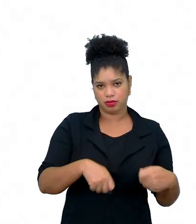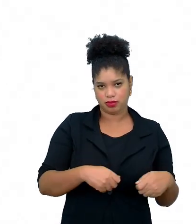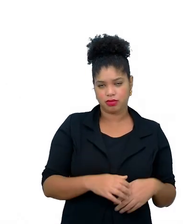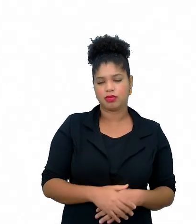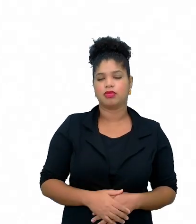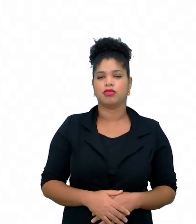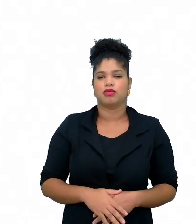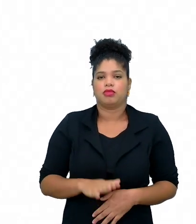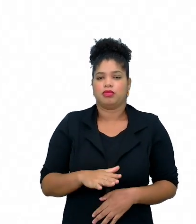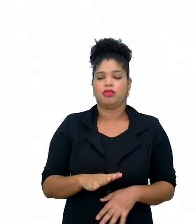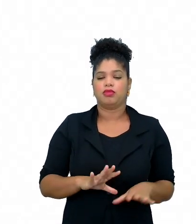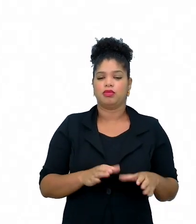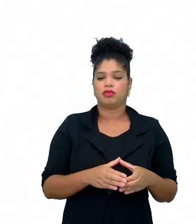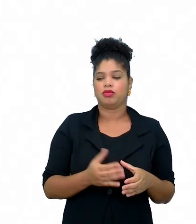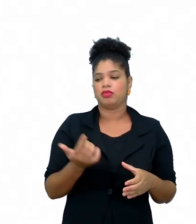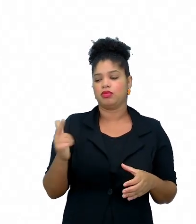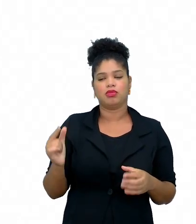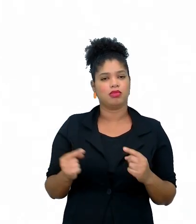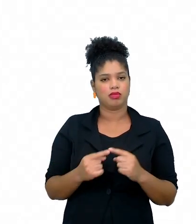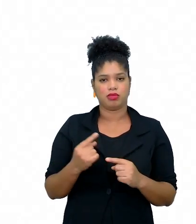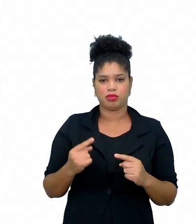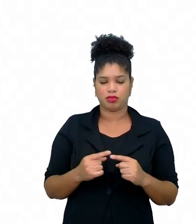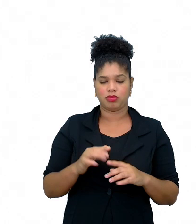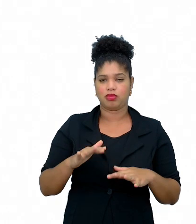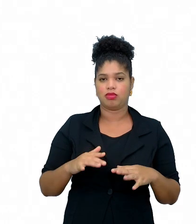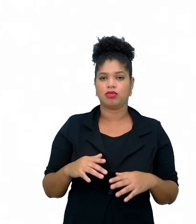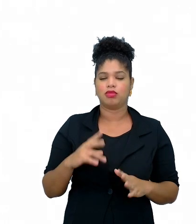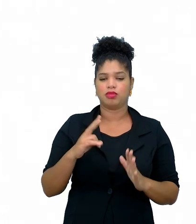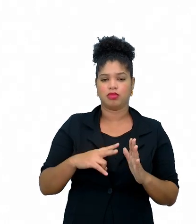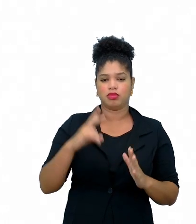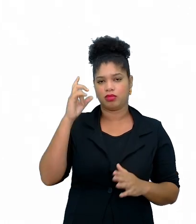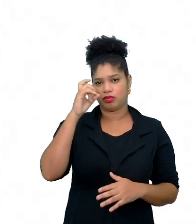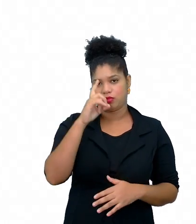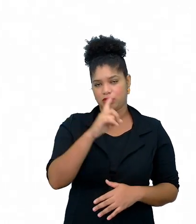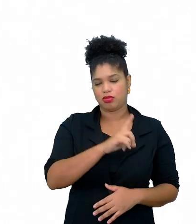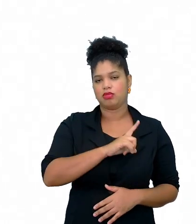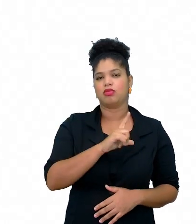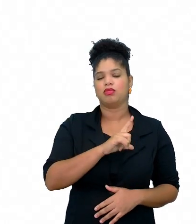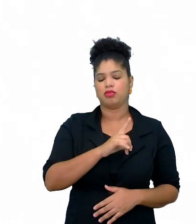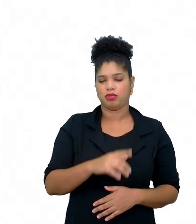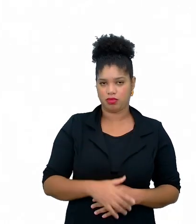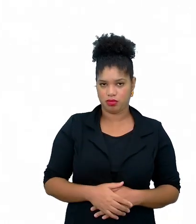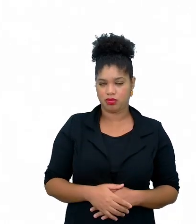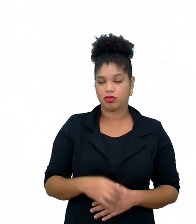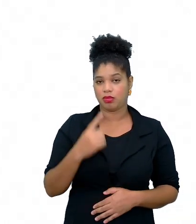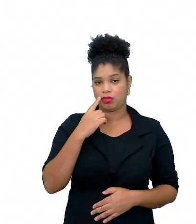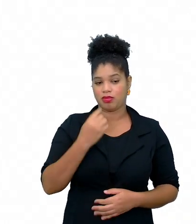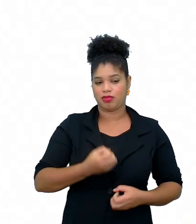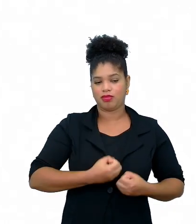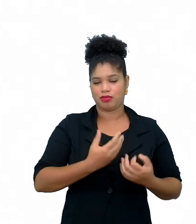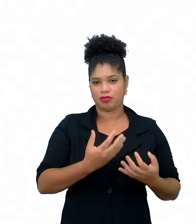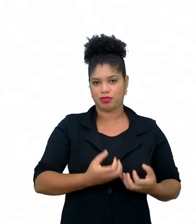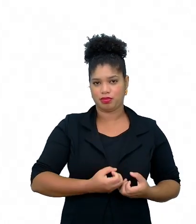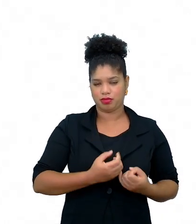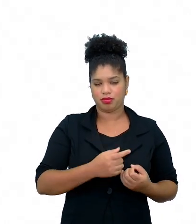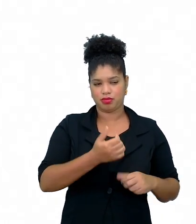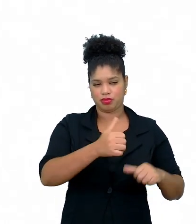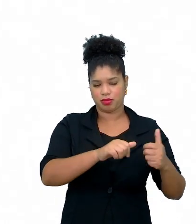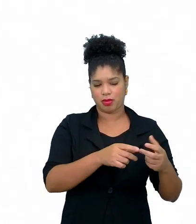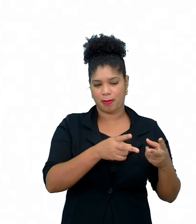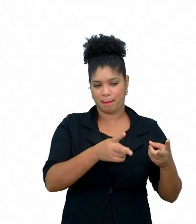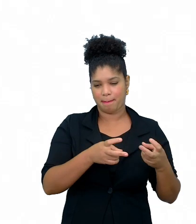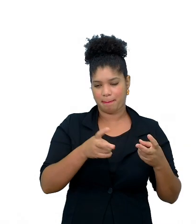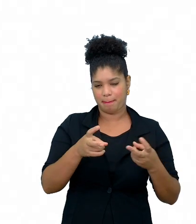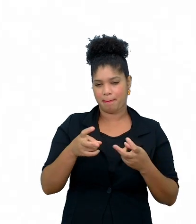funciona em determinado grupo, tem dificuldade em leitura, então, a partir dos dados coletados nas avaliações,